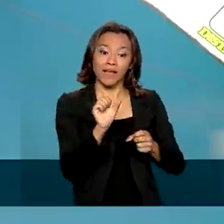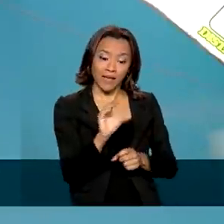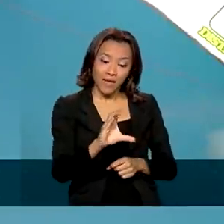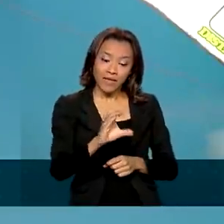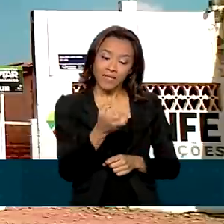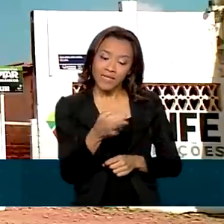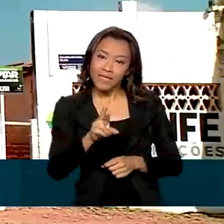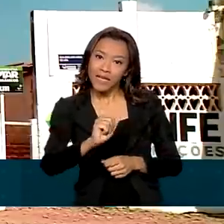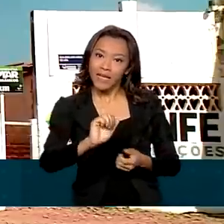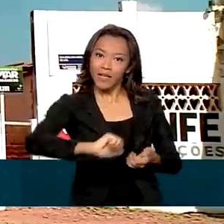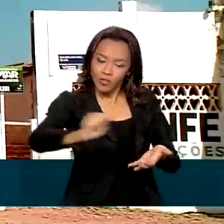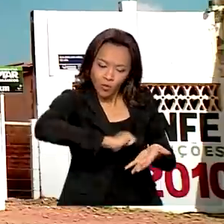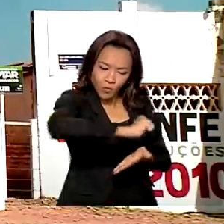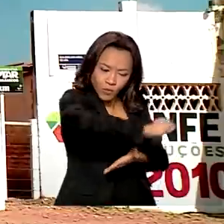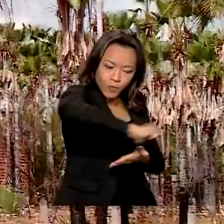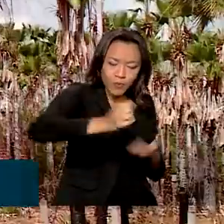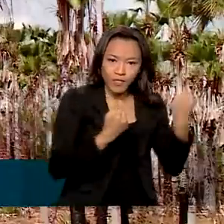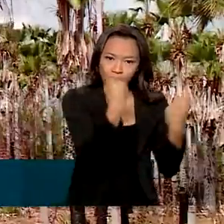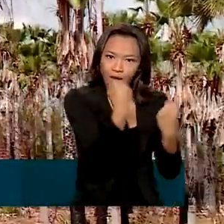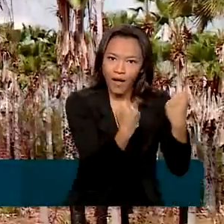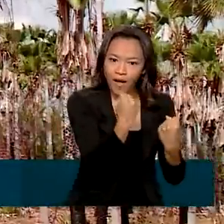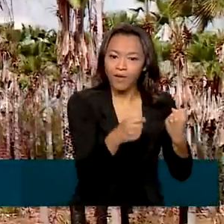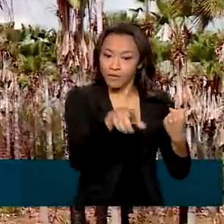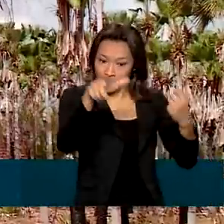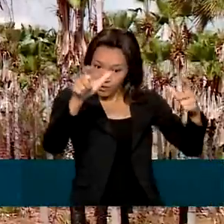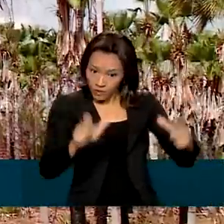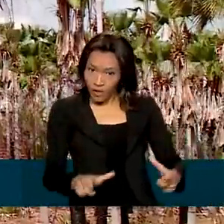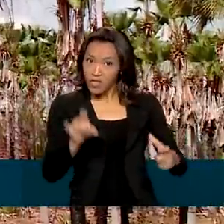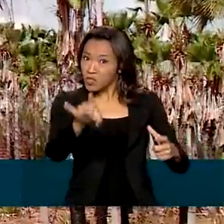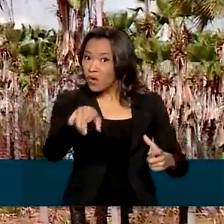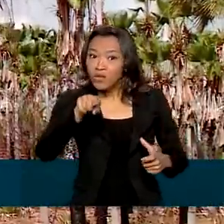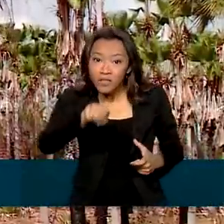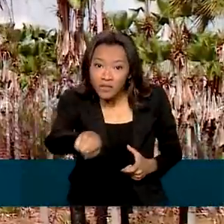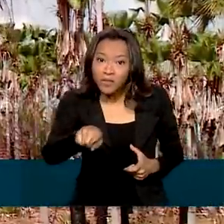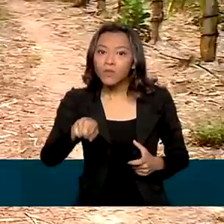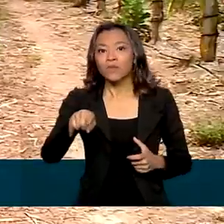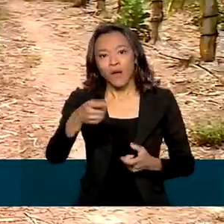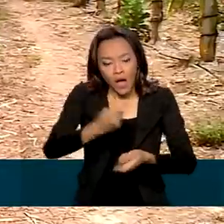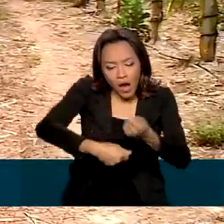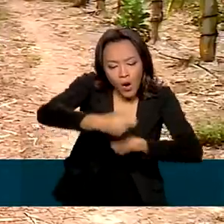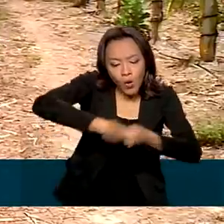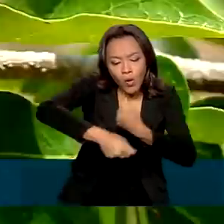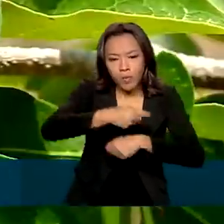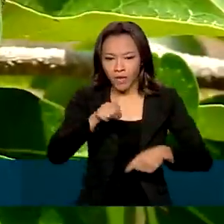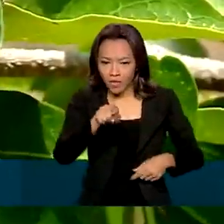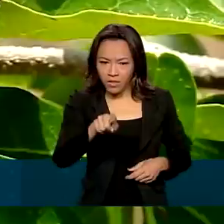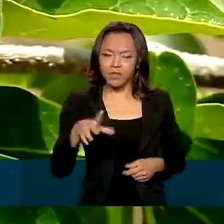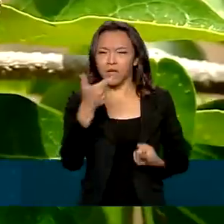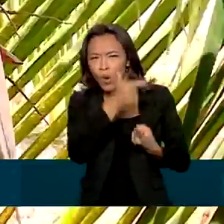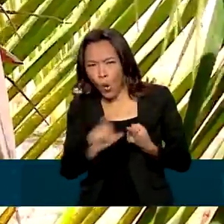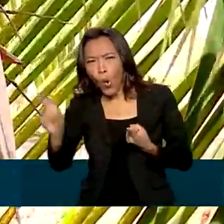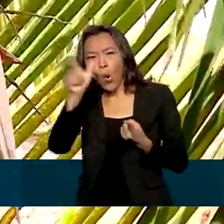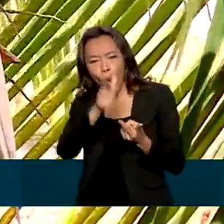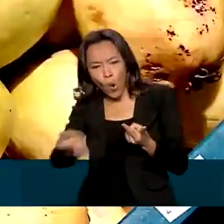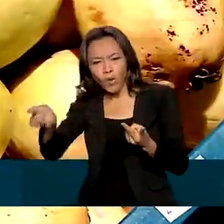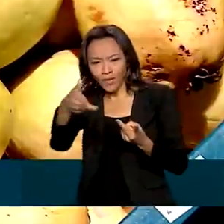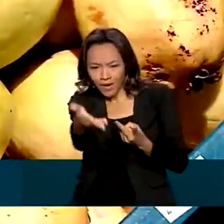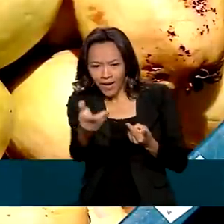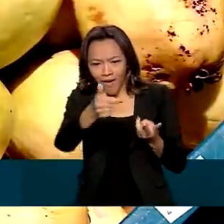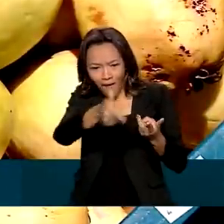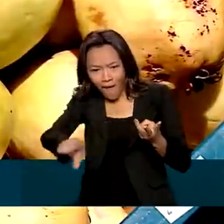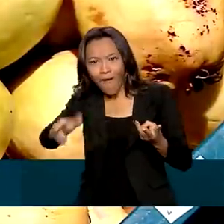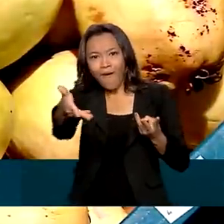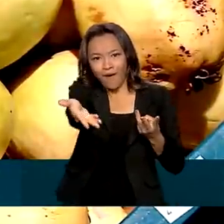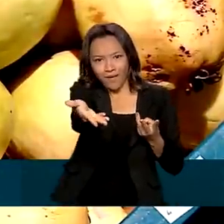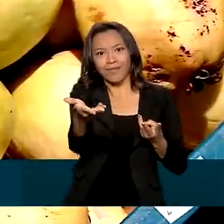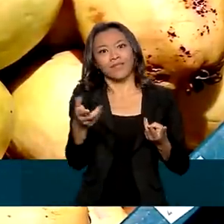riqueza de russas no Vale do Jaguaribe não se limita a essa palmeira sertaneja. Pitai, acerola, coco e